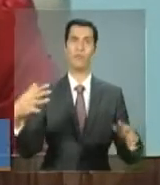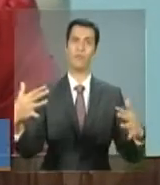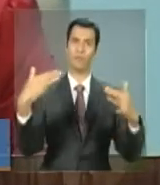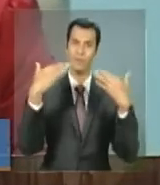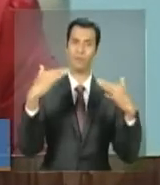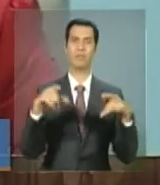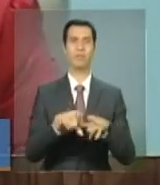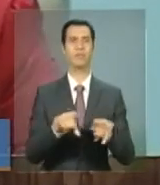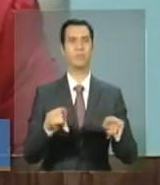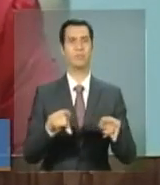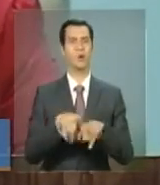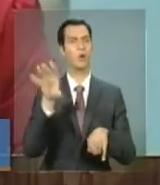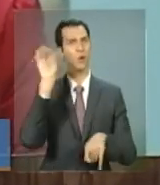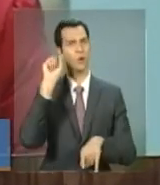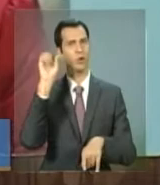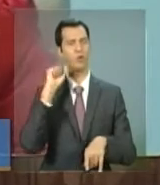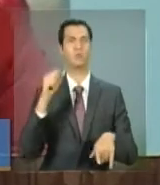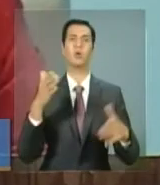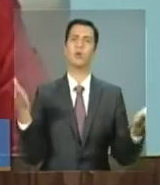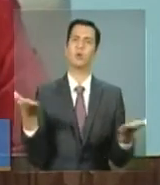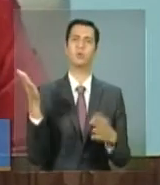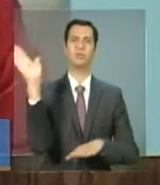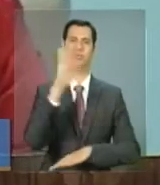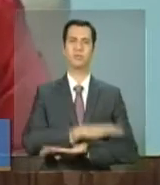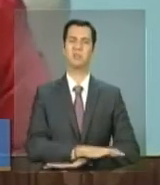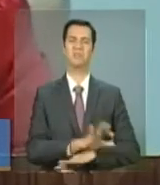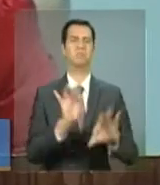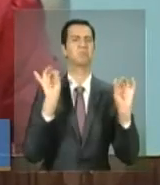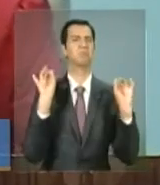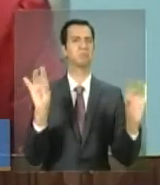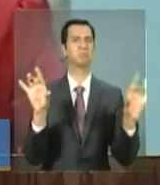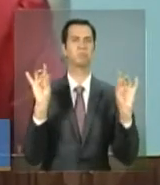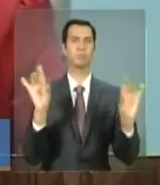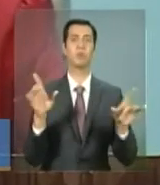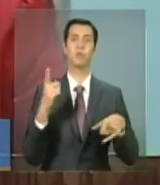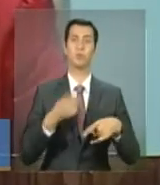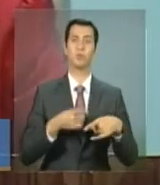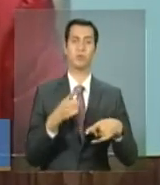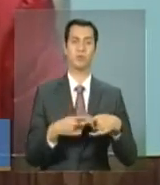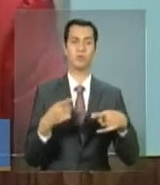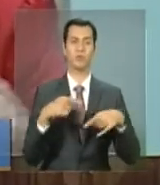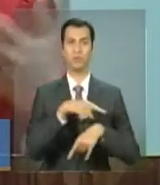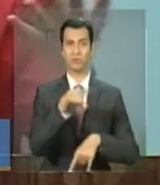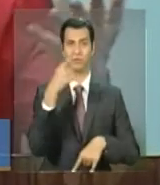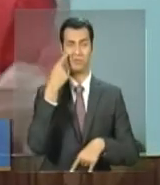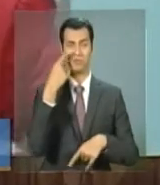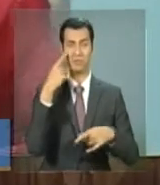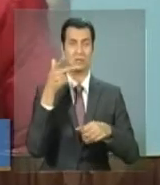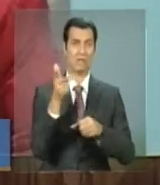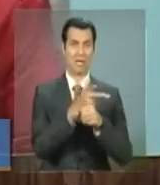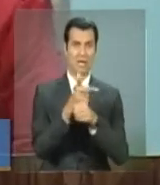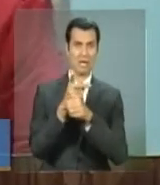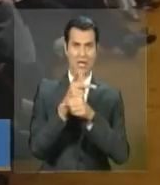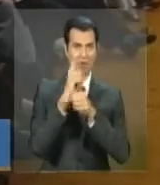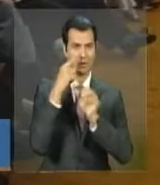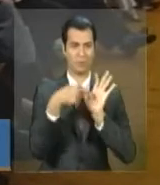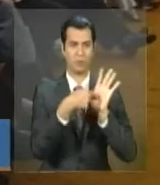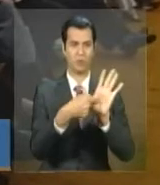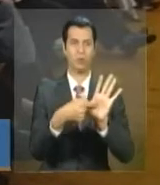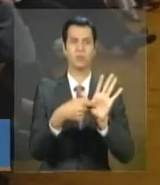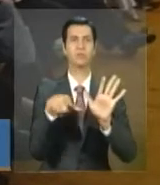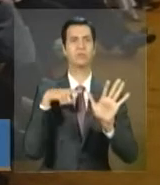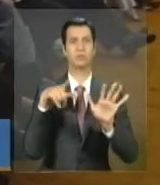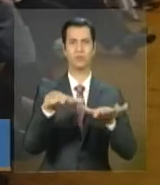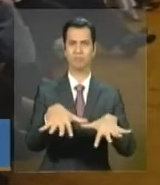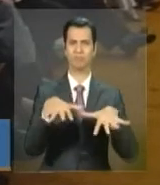tarde memorável, porque aqui também, vocês que nos veem, se as camas puderem mostrar, o auditório é